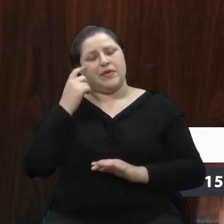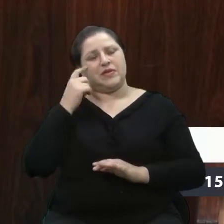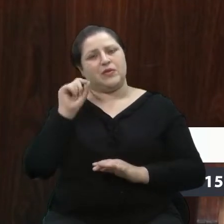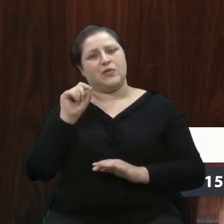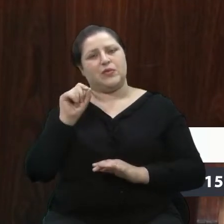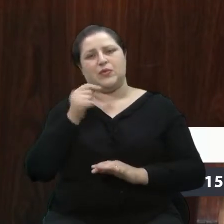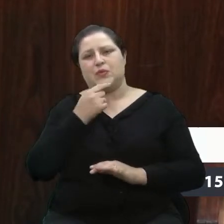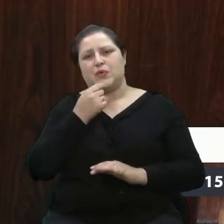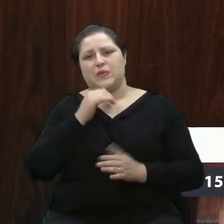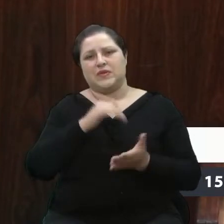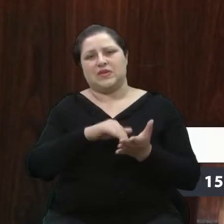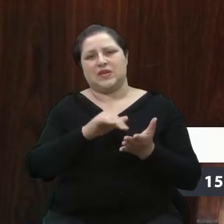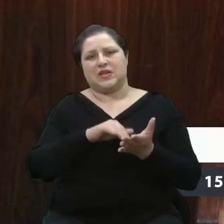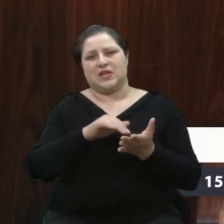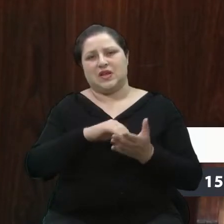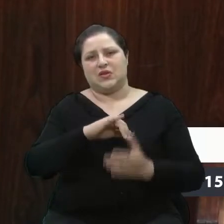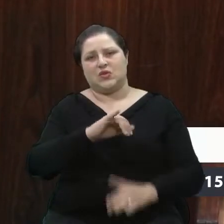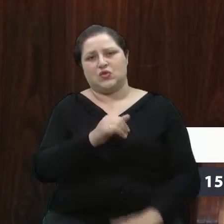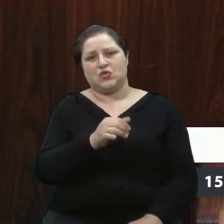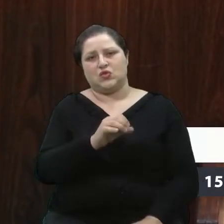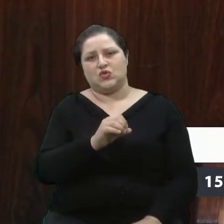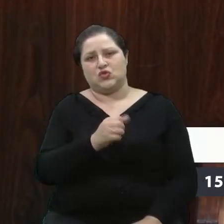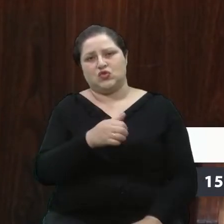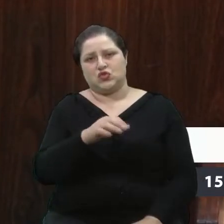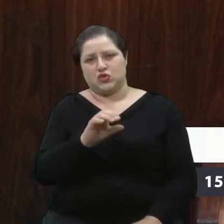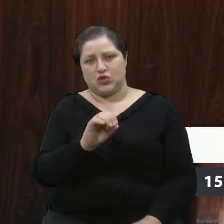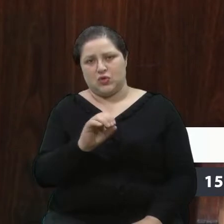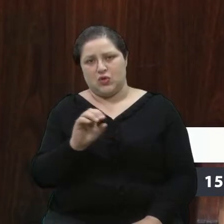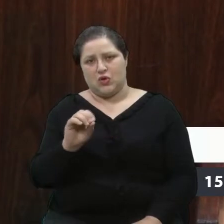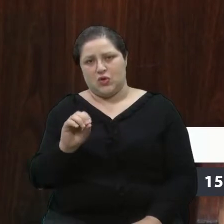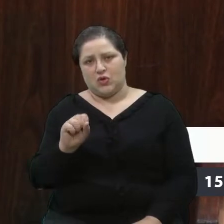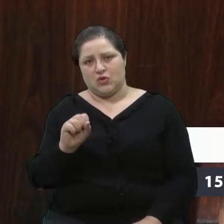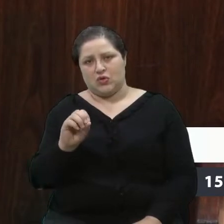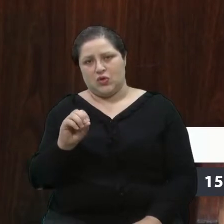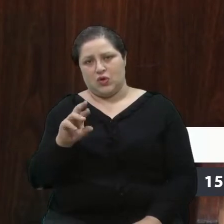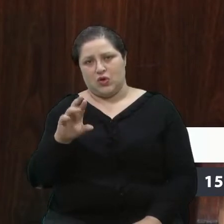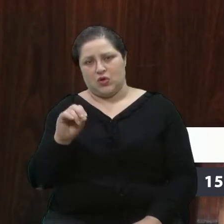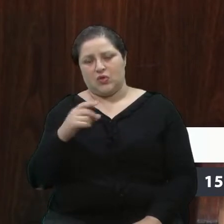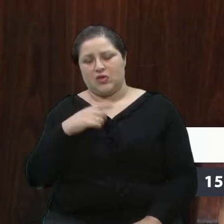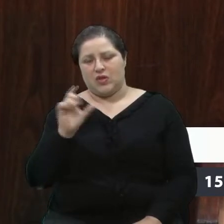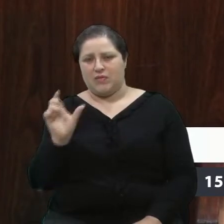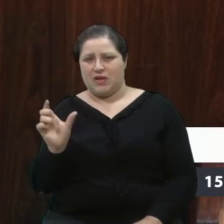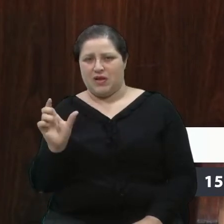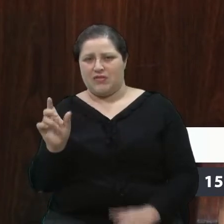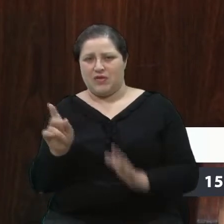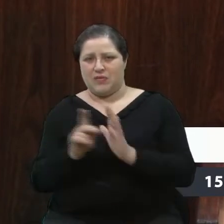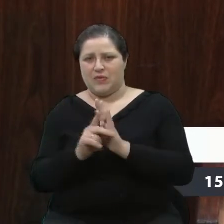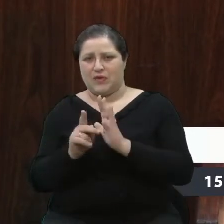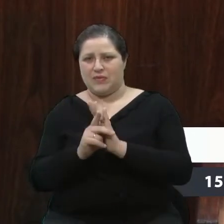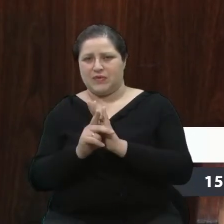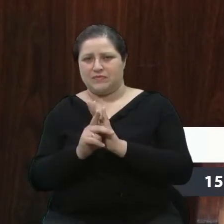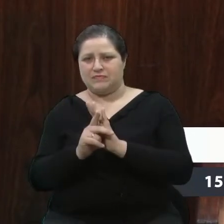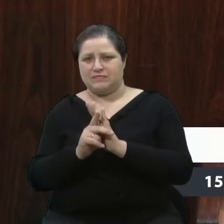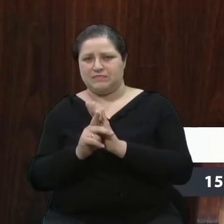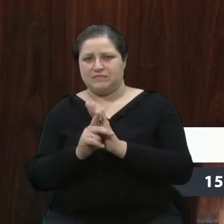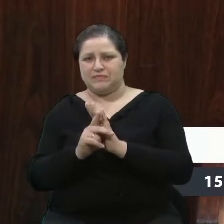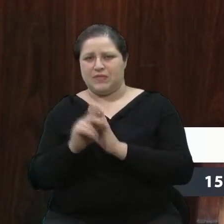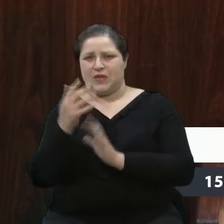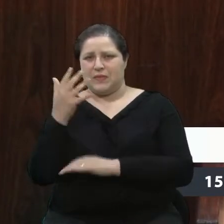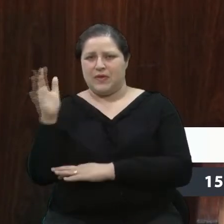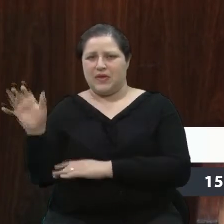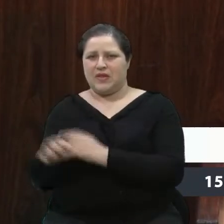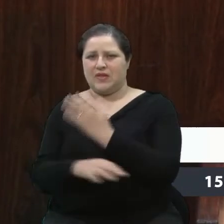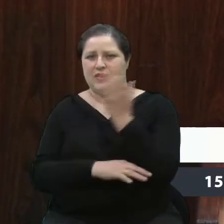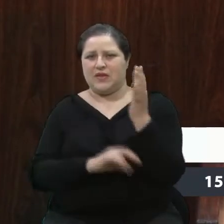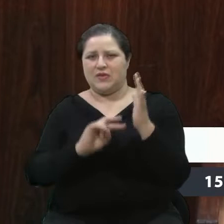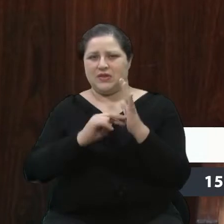Osório, ouvi ele falar algumas vezes, tem um termo da área ambiental, da engenharia florestal, que é da substituição, substituição